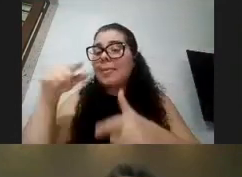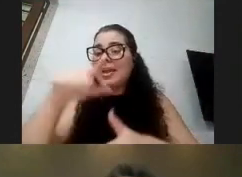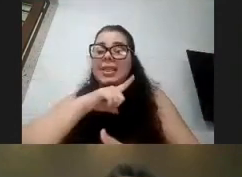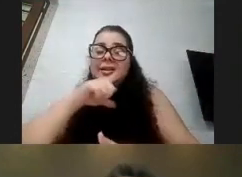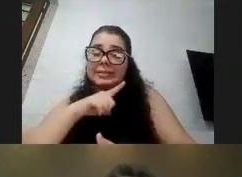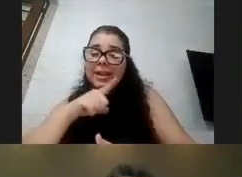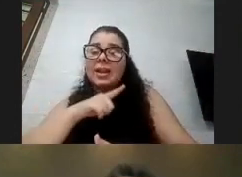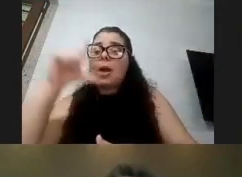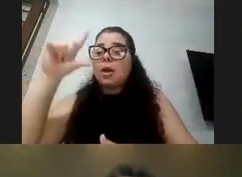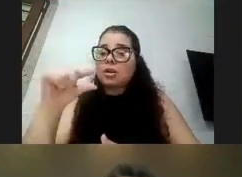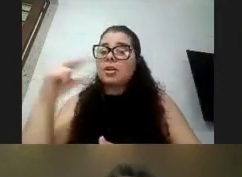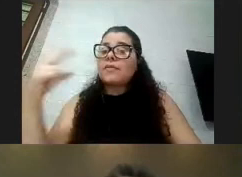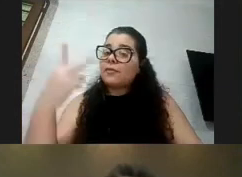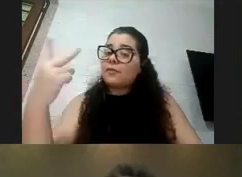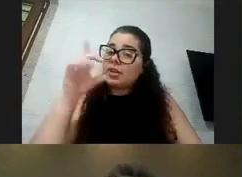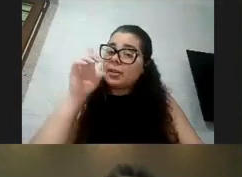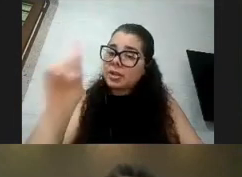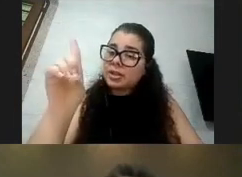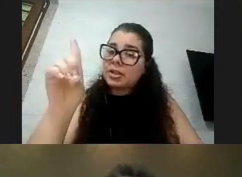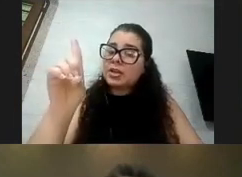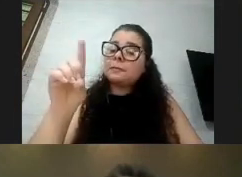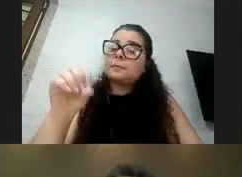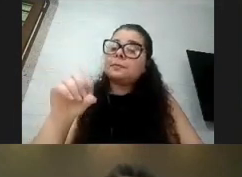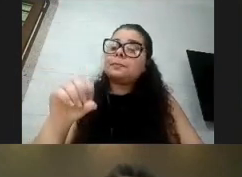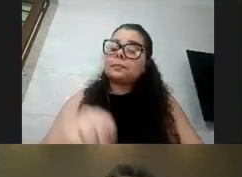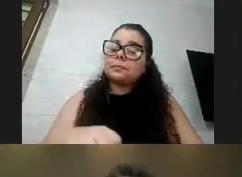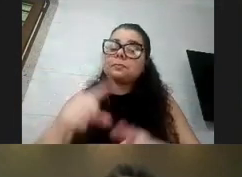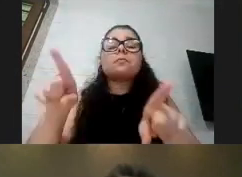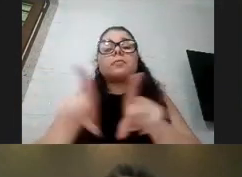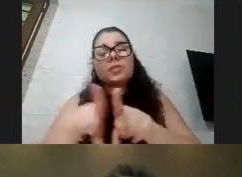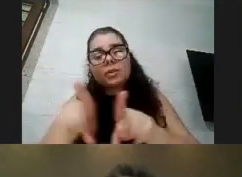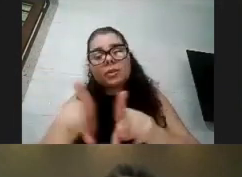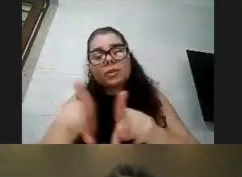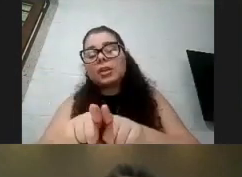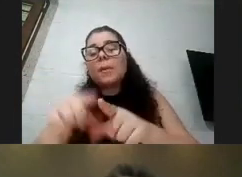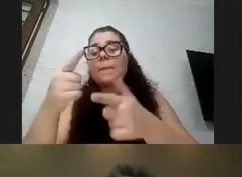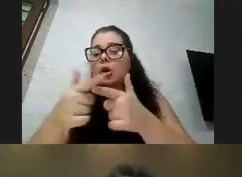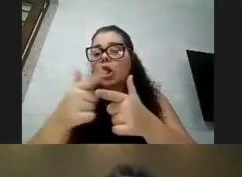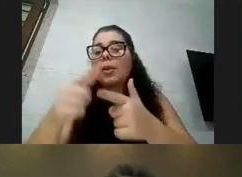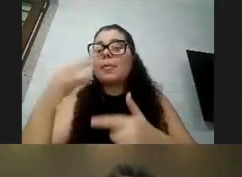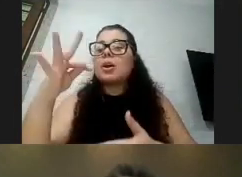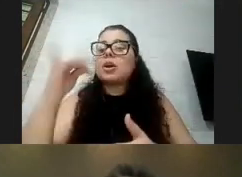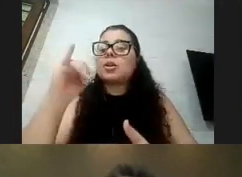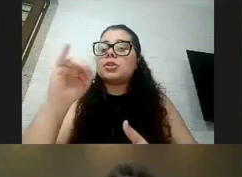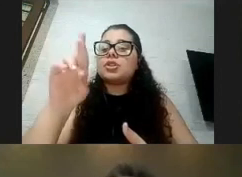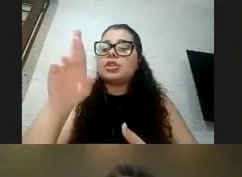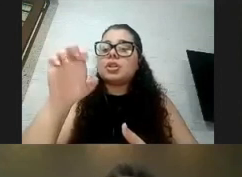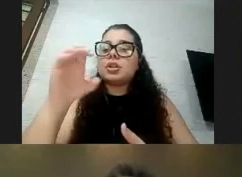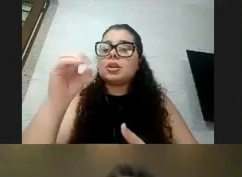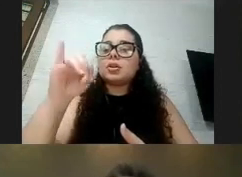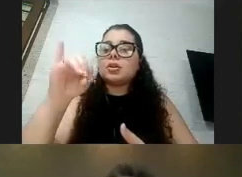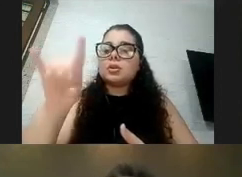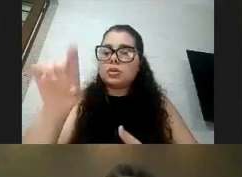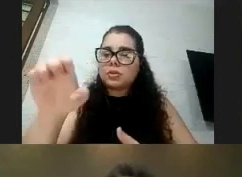D e também da da tiroide que ela tem a tiroide não tem